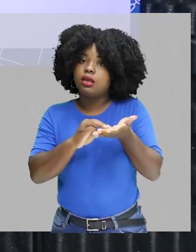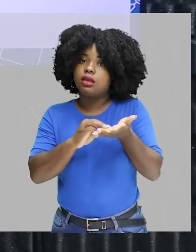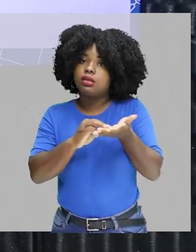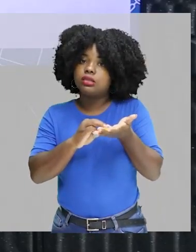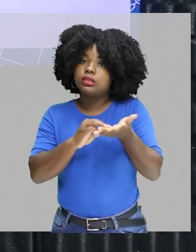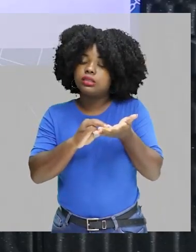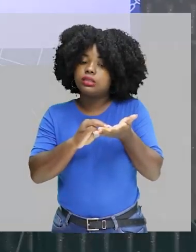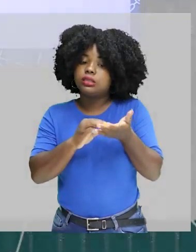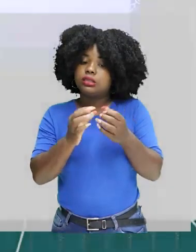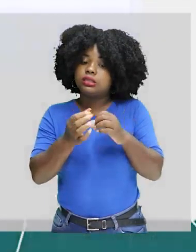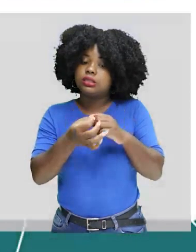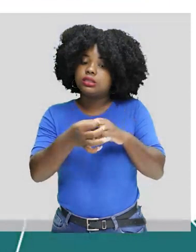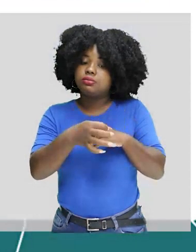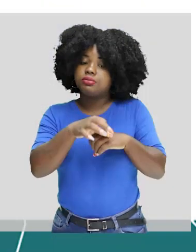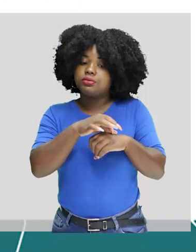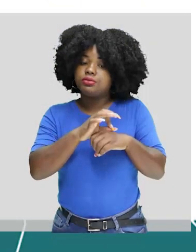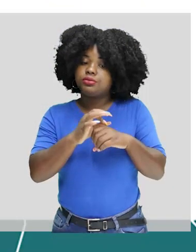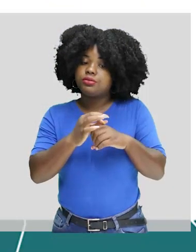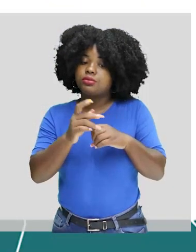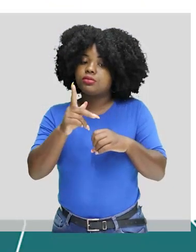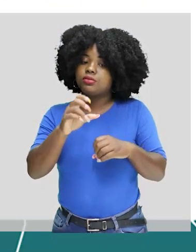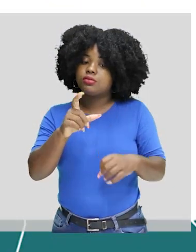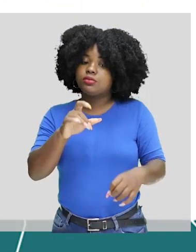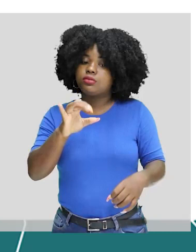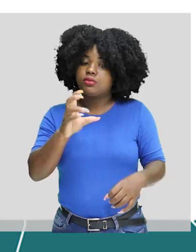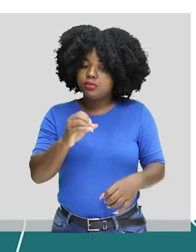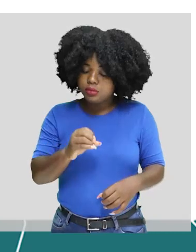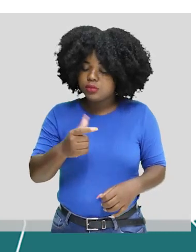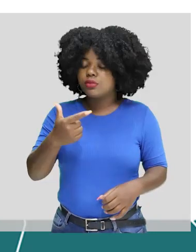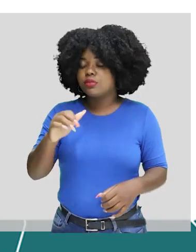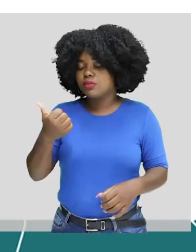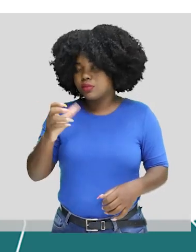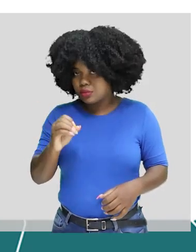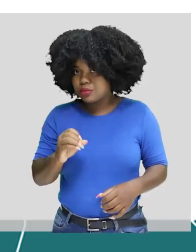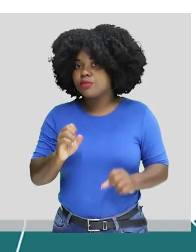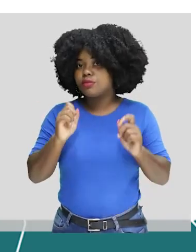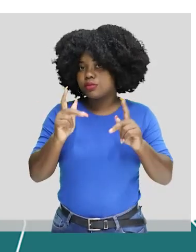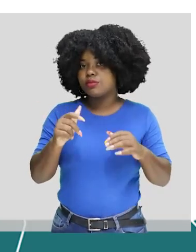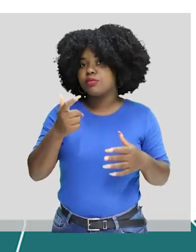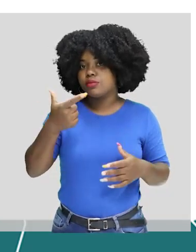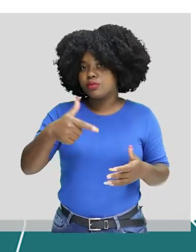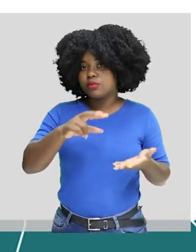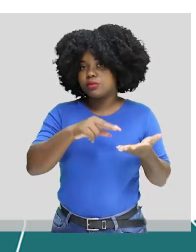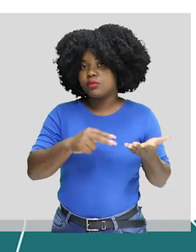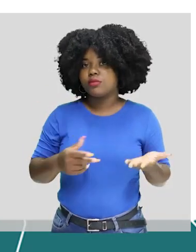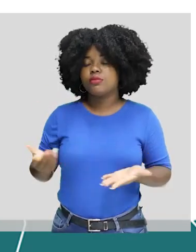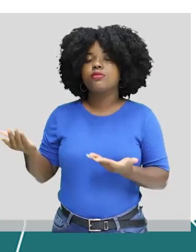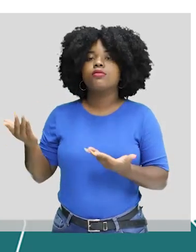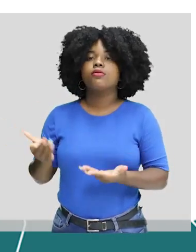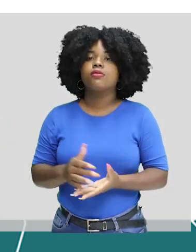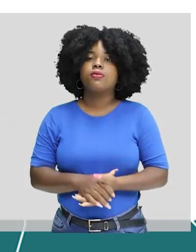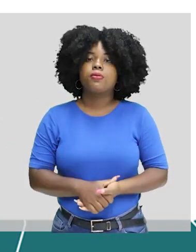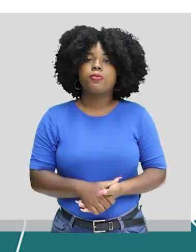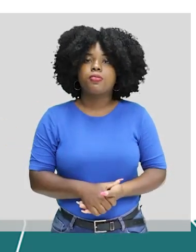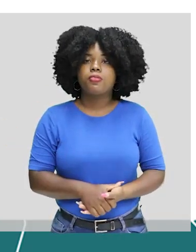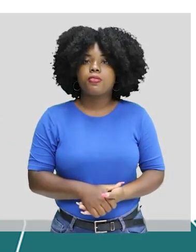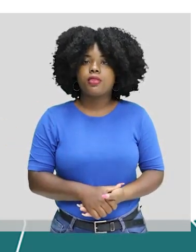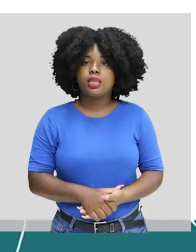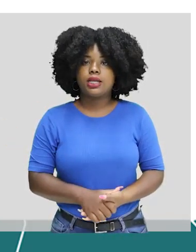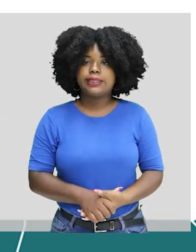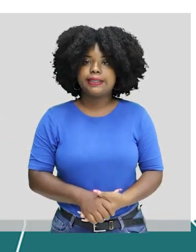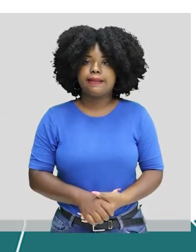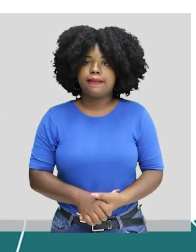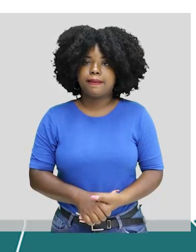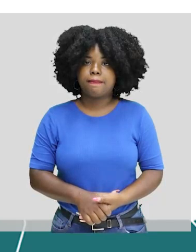desses átomos. Então, polônio 210 é um emissor alfa, com um tempo de meia